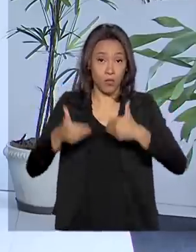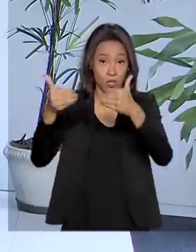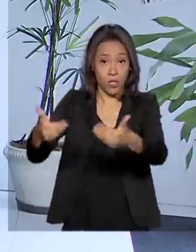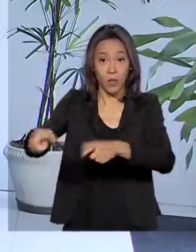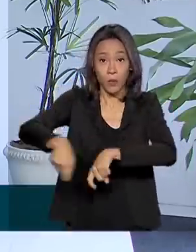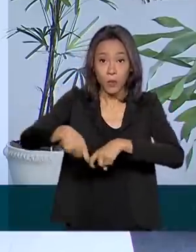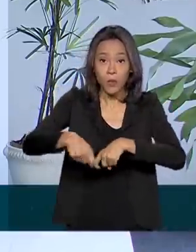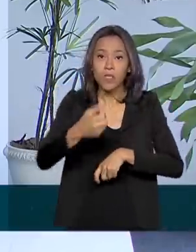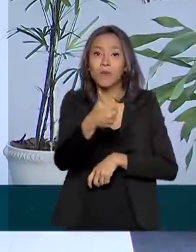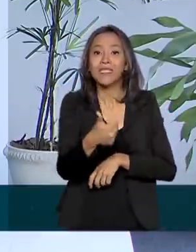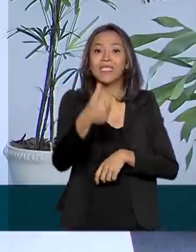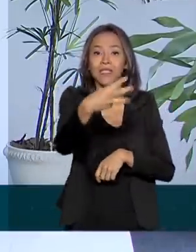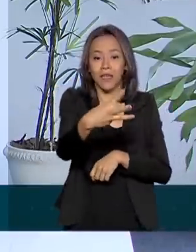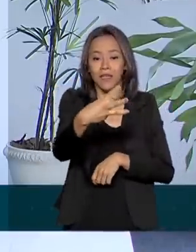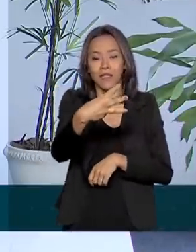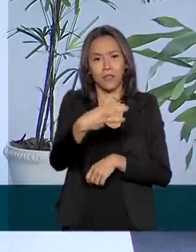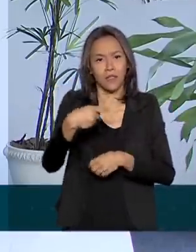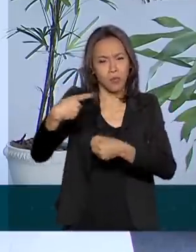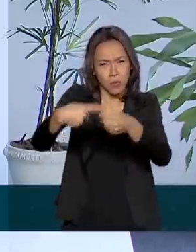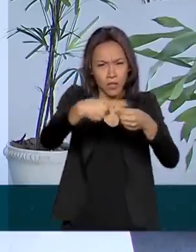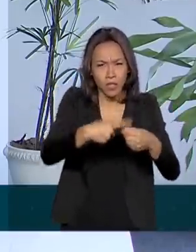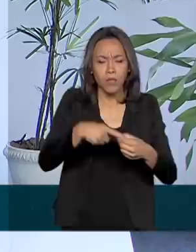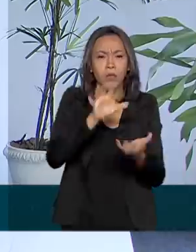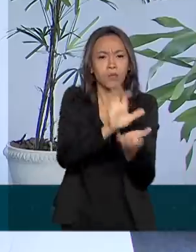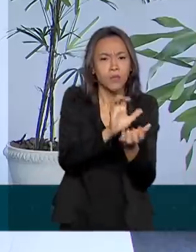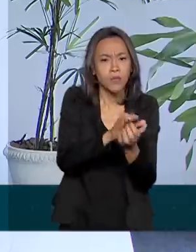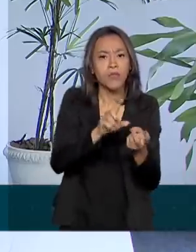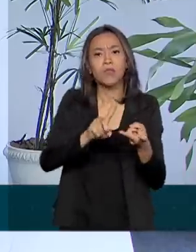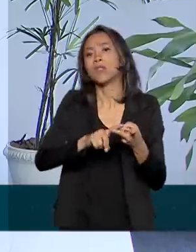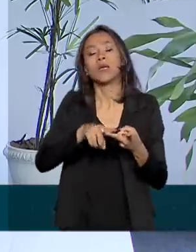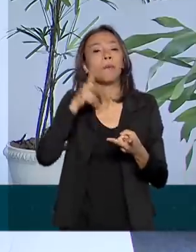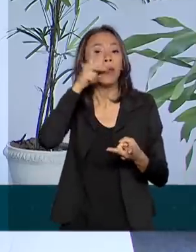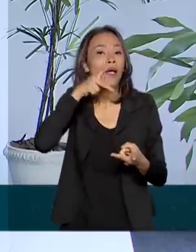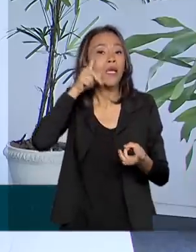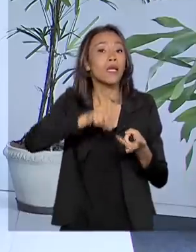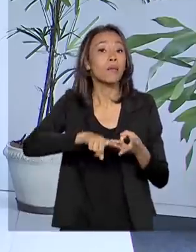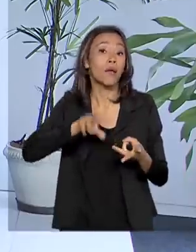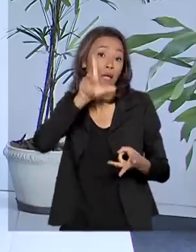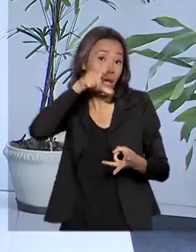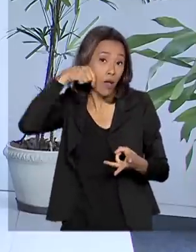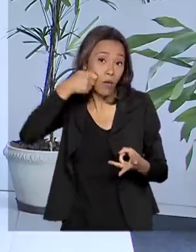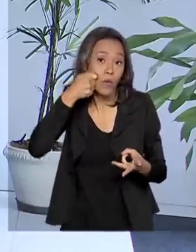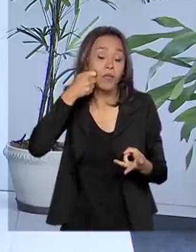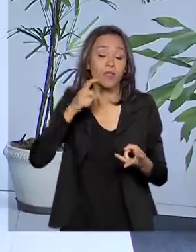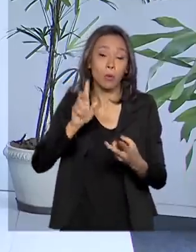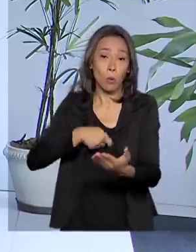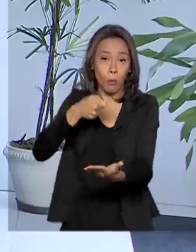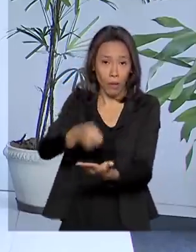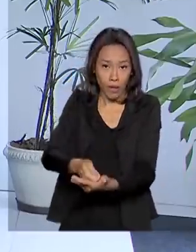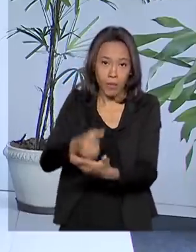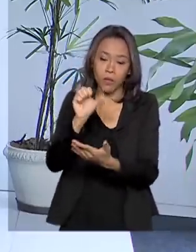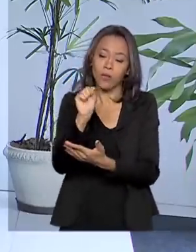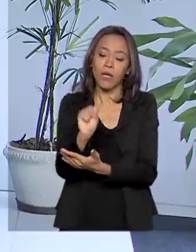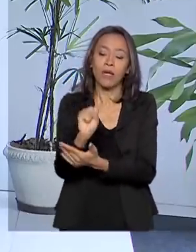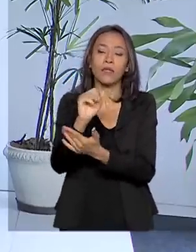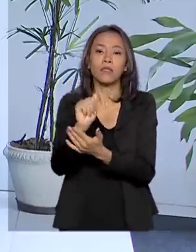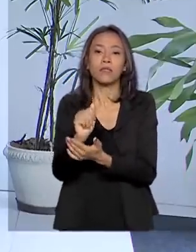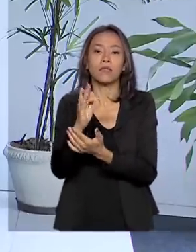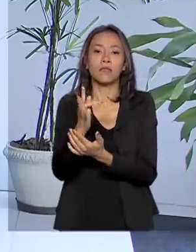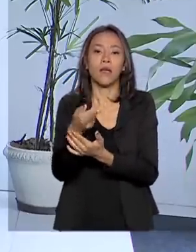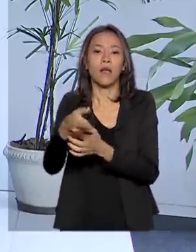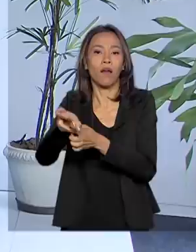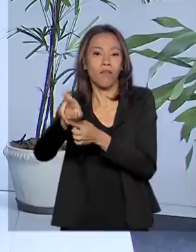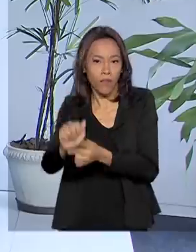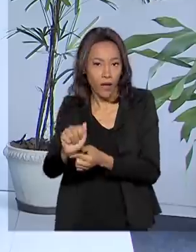13 municípios dos estados de Pernambuco, Paraíba e Alagoas. O pagamento do Garantia Safra será feito a partir deste